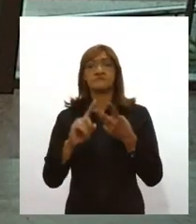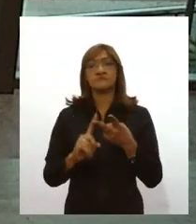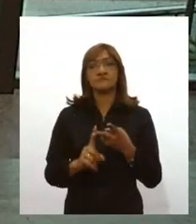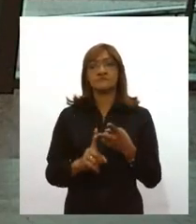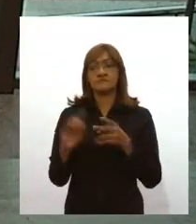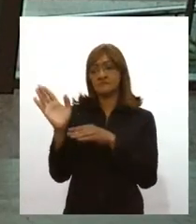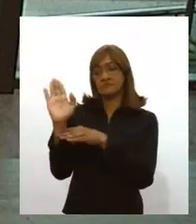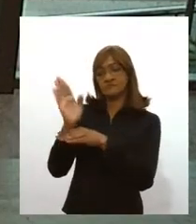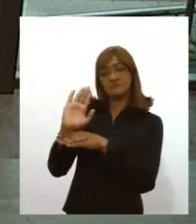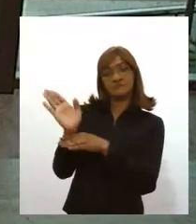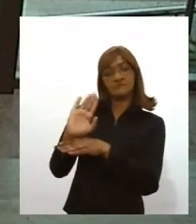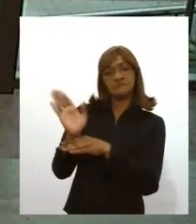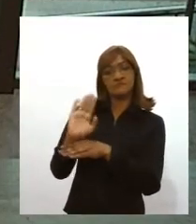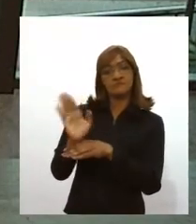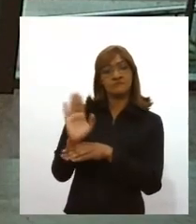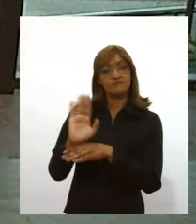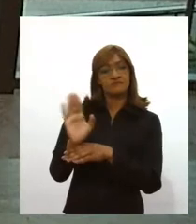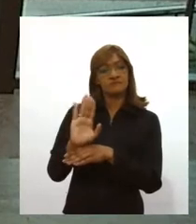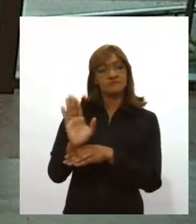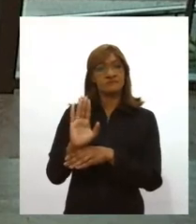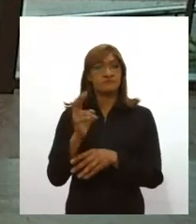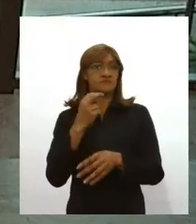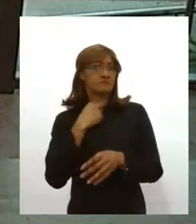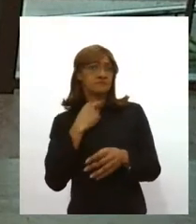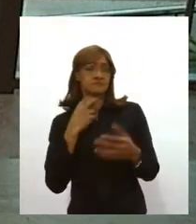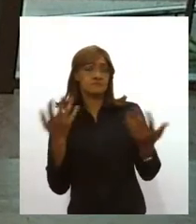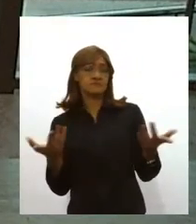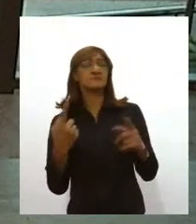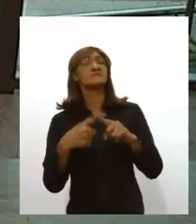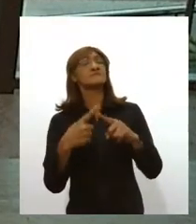cinemas, isso não pode por enquanto, por quê?